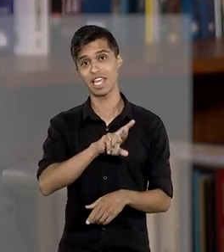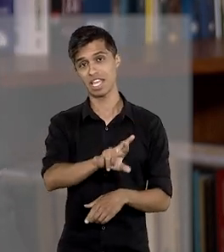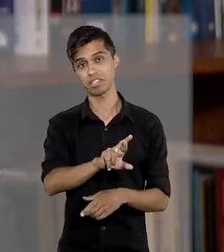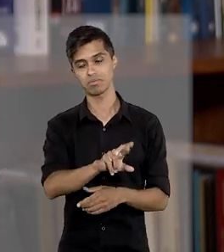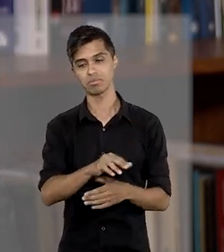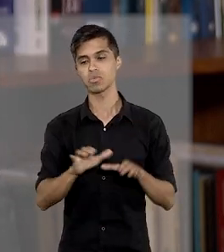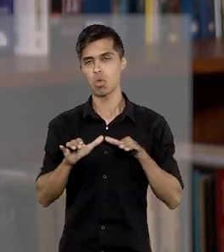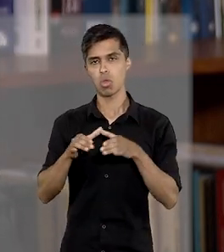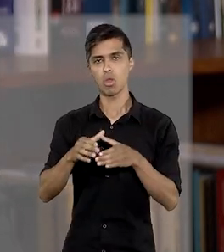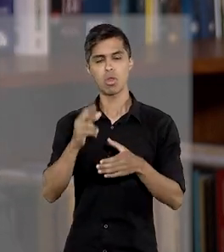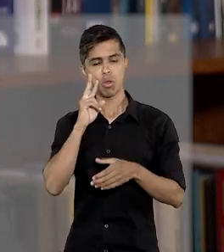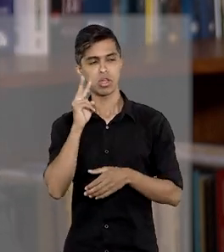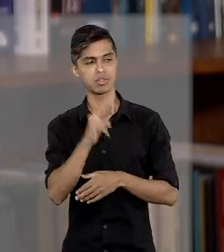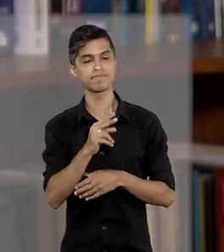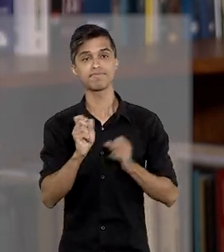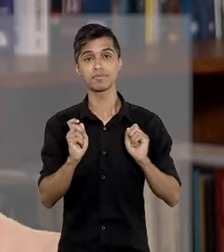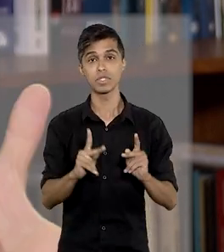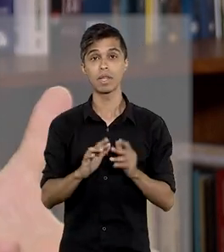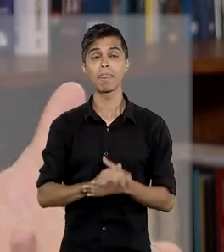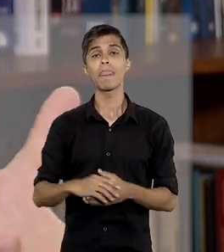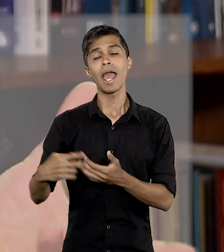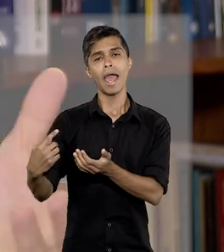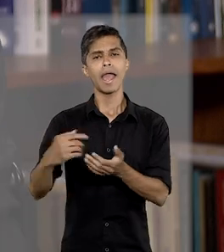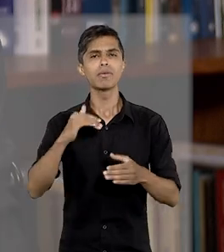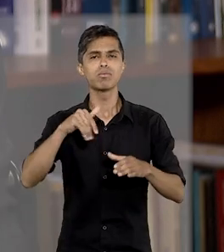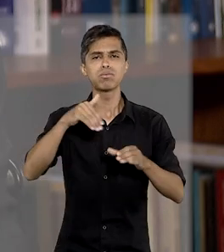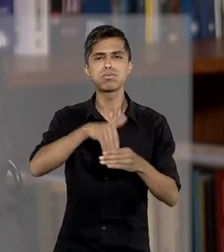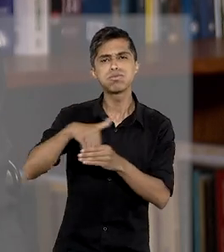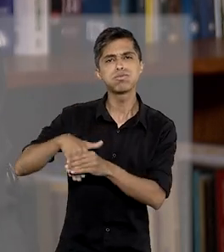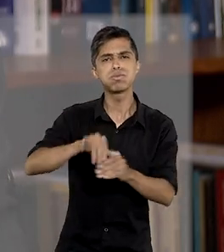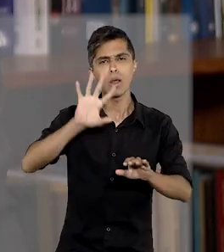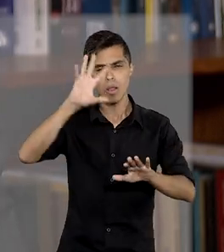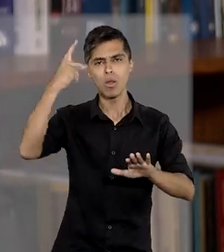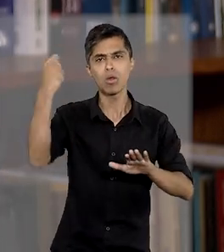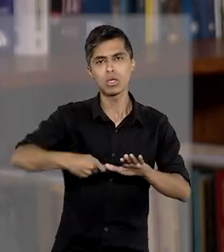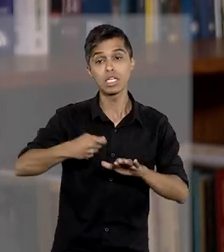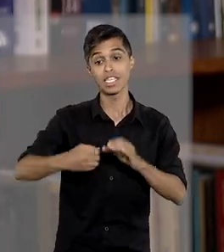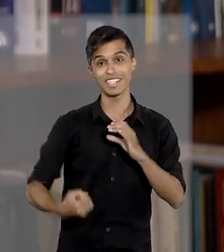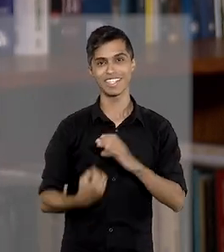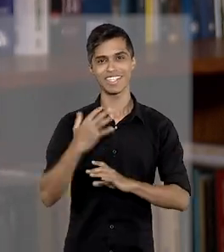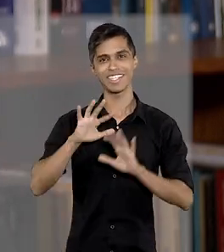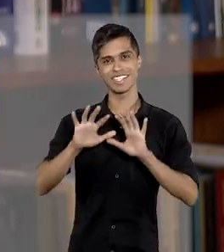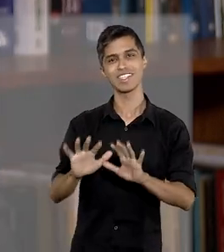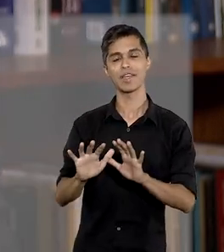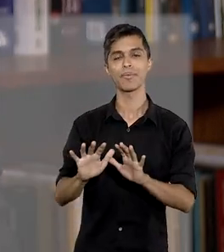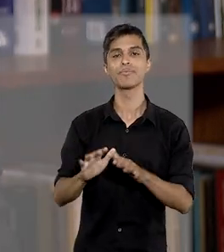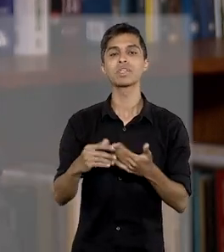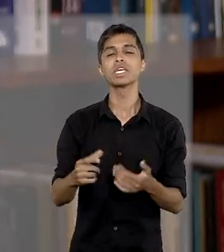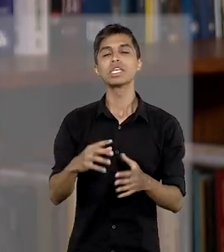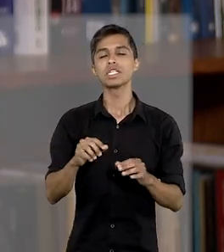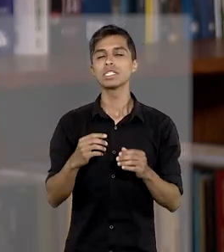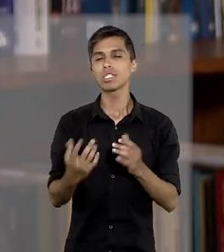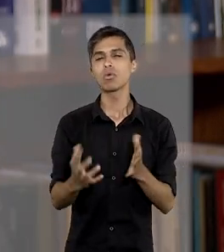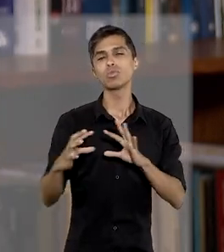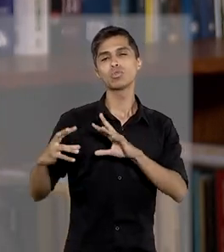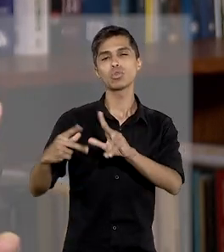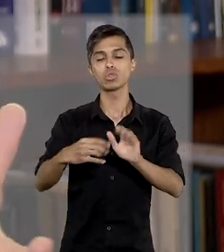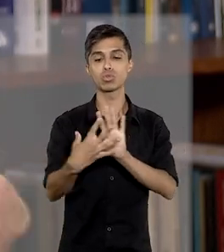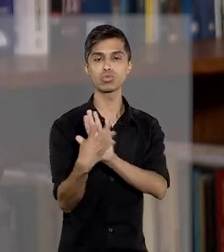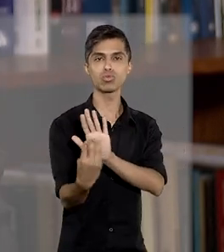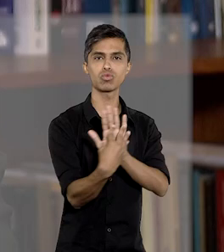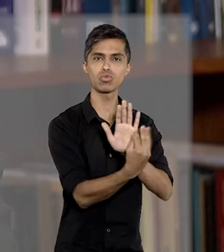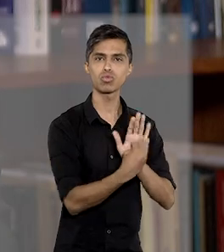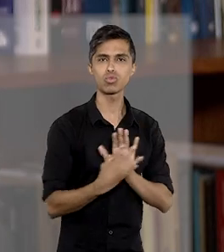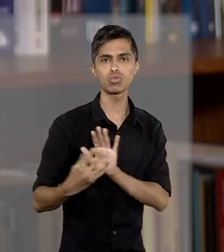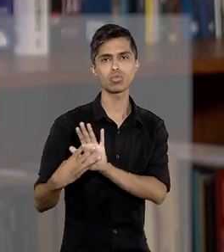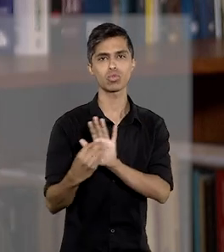esse RDR. Esse acórdão, proferido pelo tribunal, produz, conforme eu disse, um precedente, um padrão